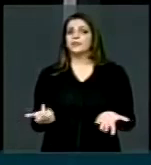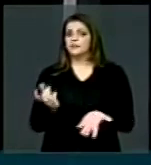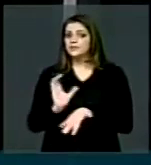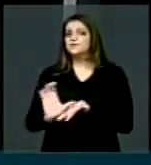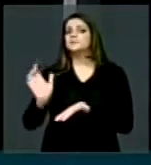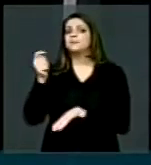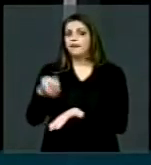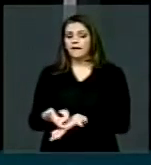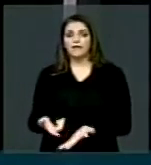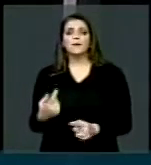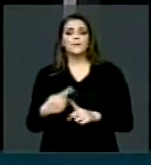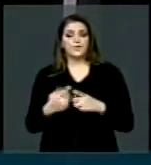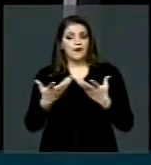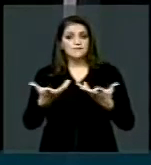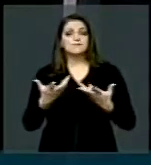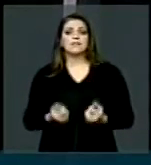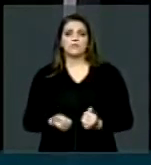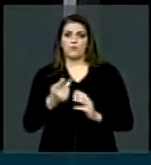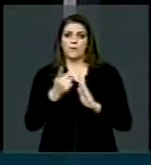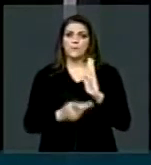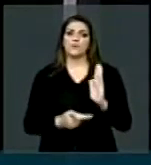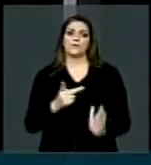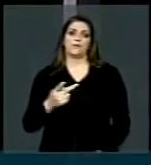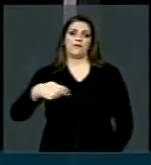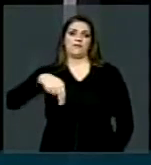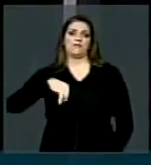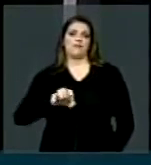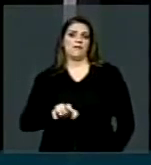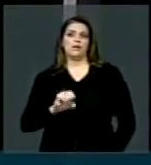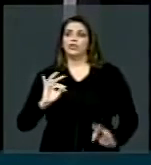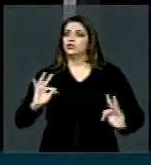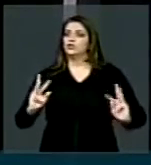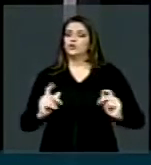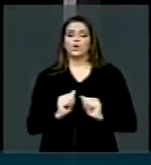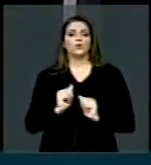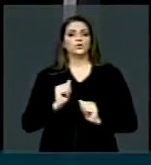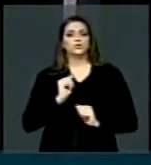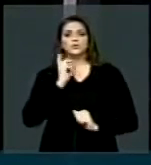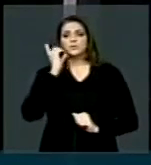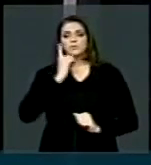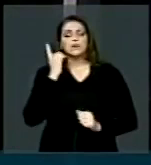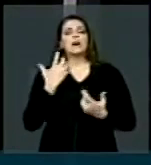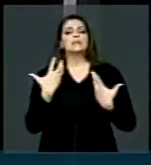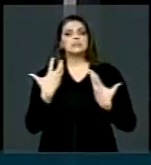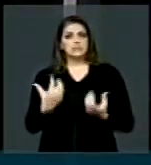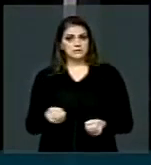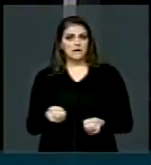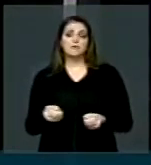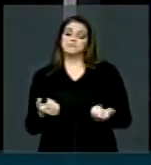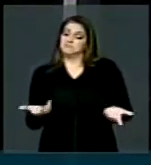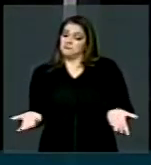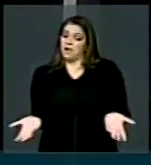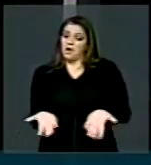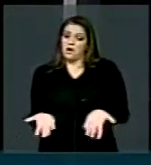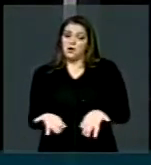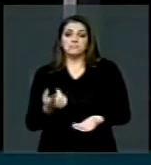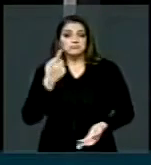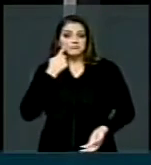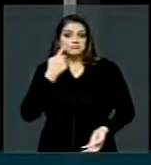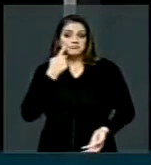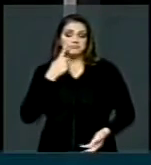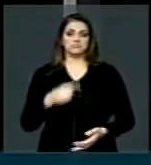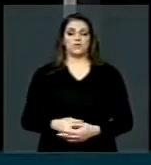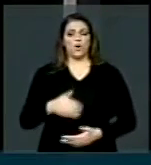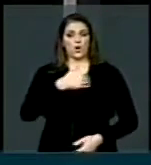aceitou ontem a aprovação, com apoio de todos os partidos, aí valha o aviso